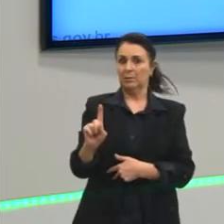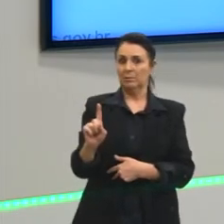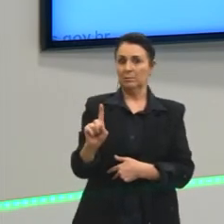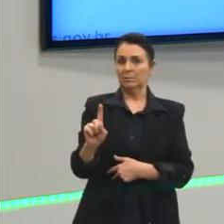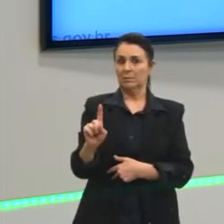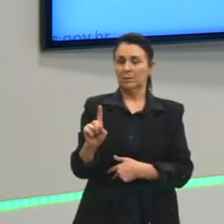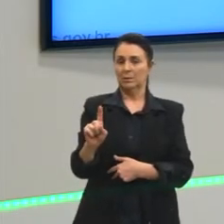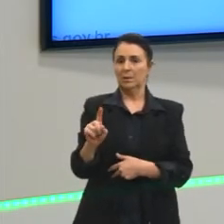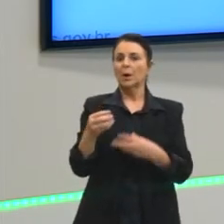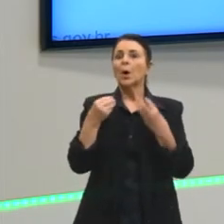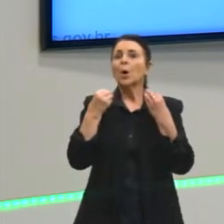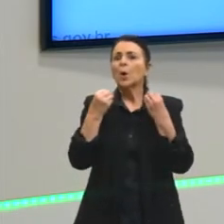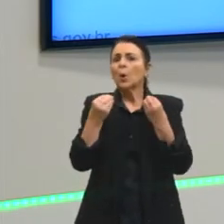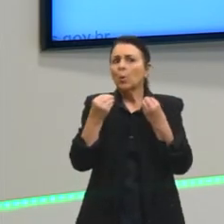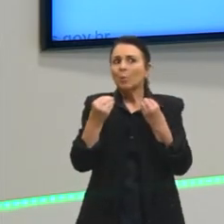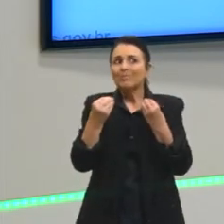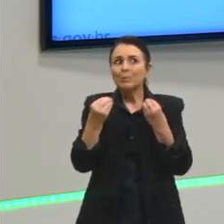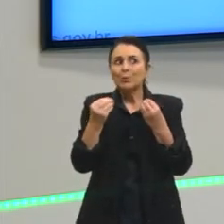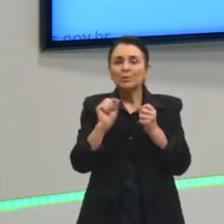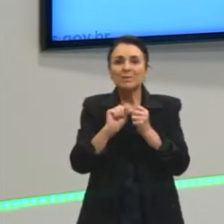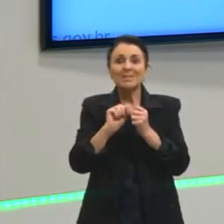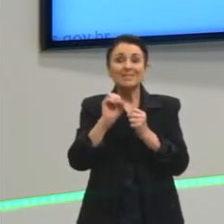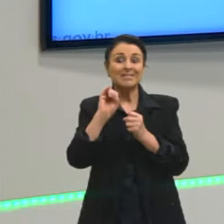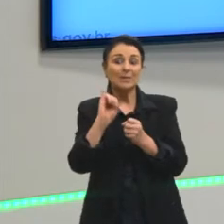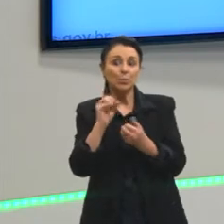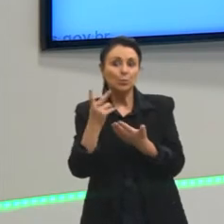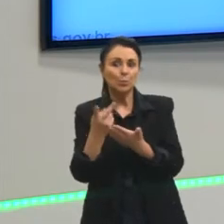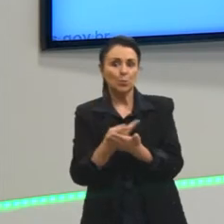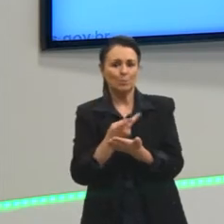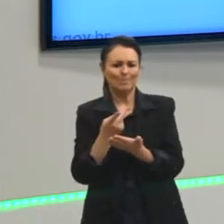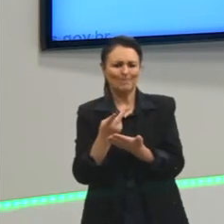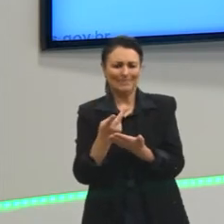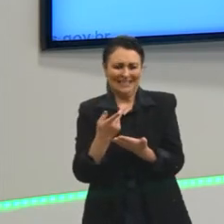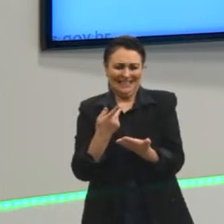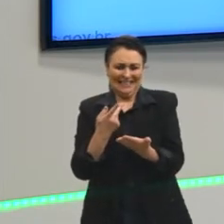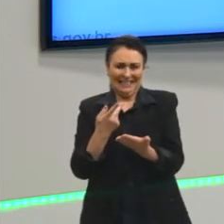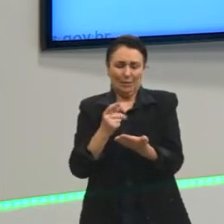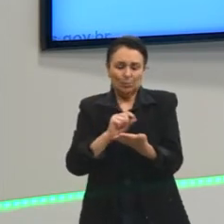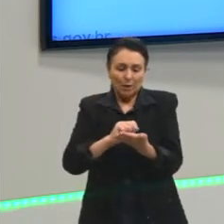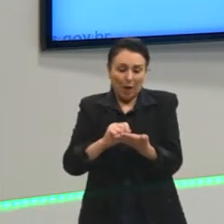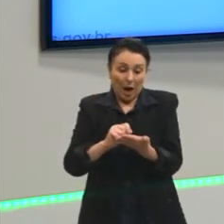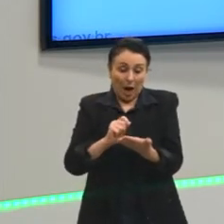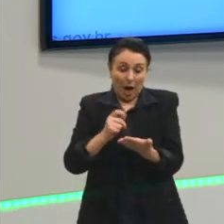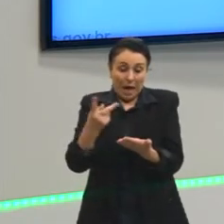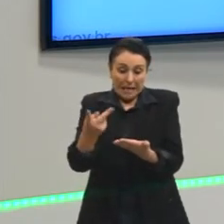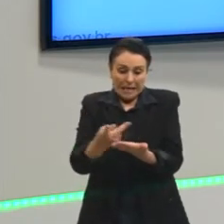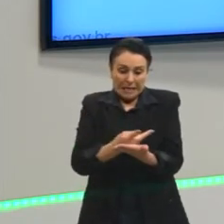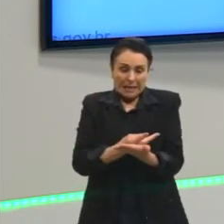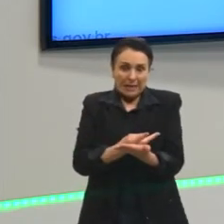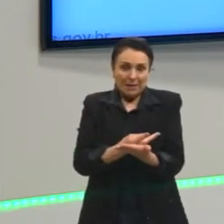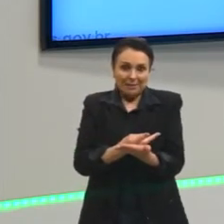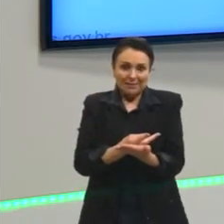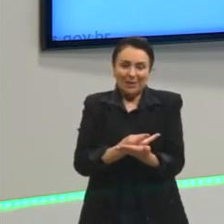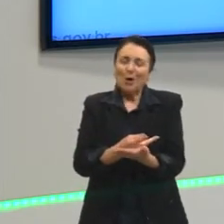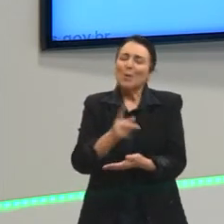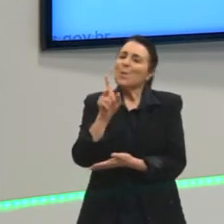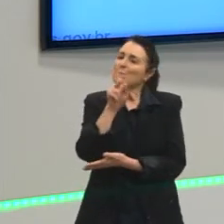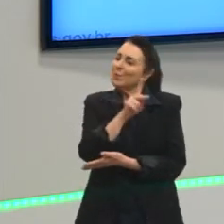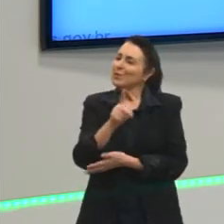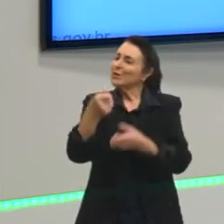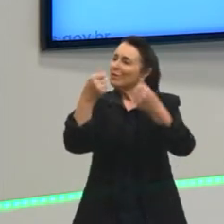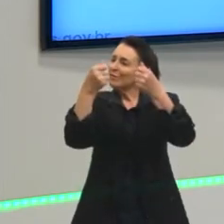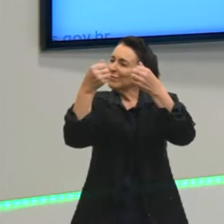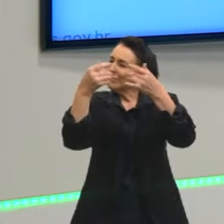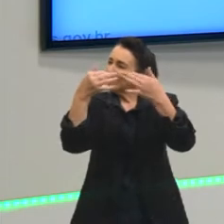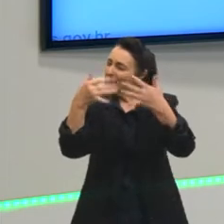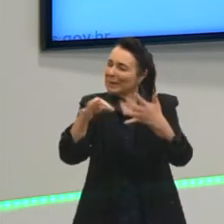reagir, por exemplo, a um erro na prova de redação, nós vamos trabalhar aqui nas aulas ainda, tá? Tudo